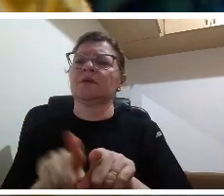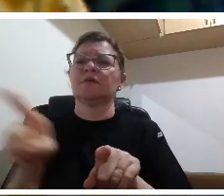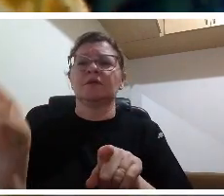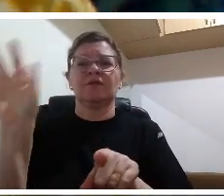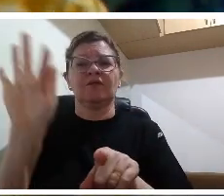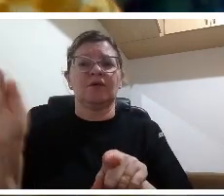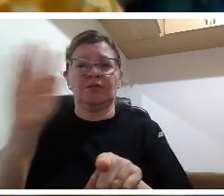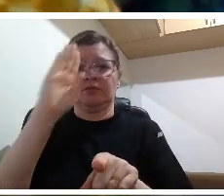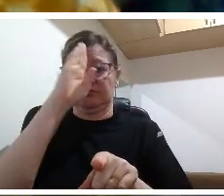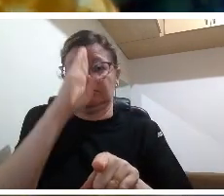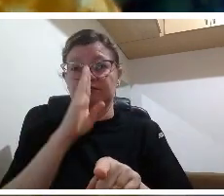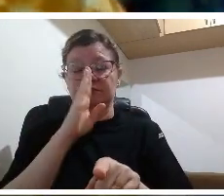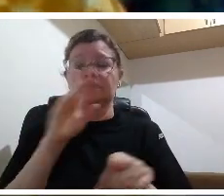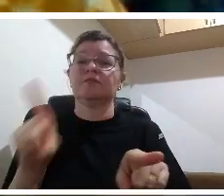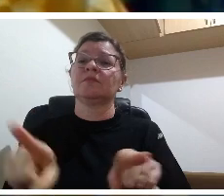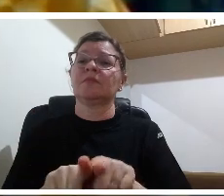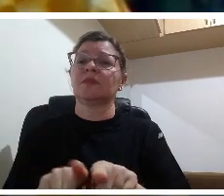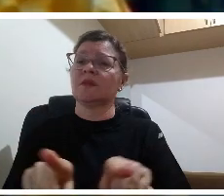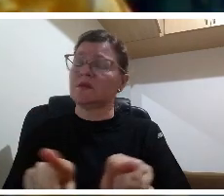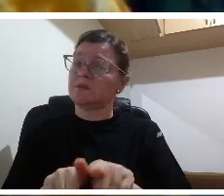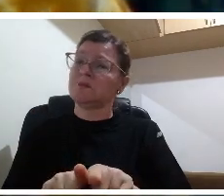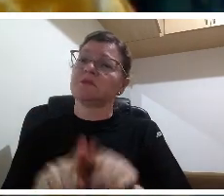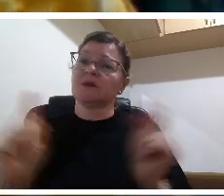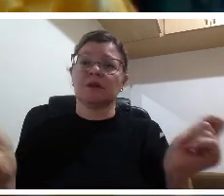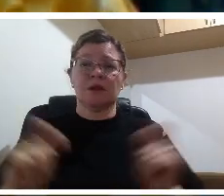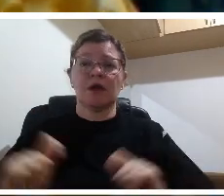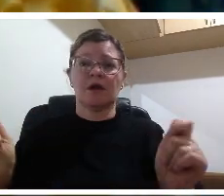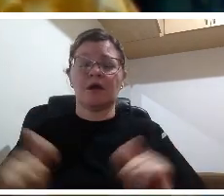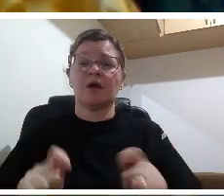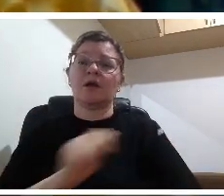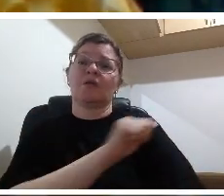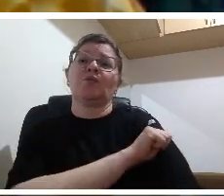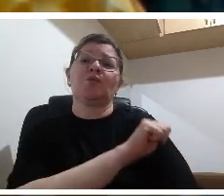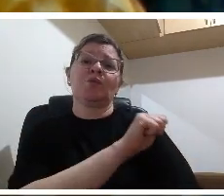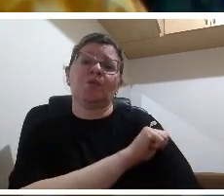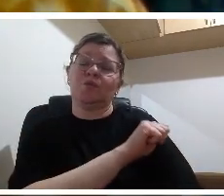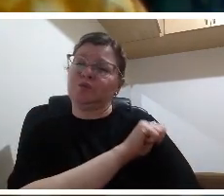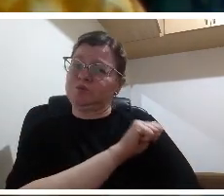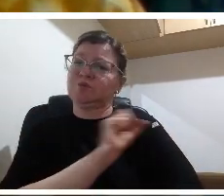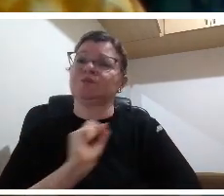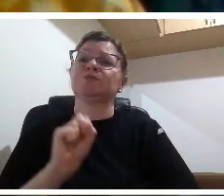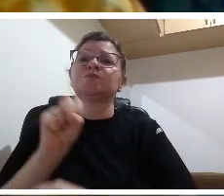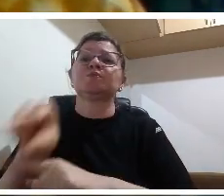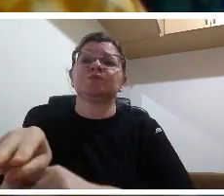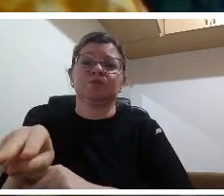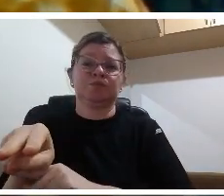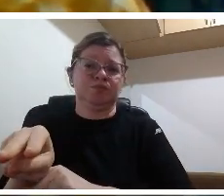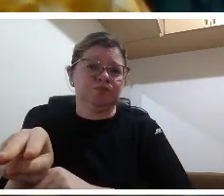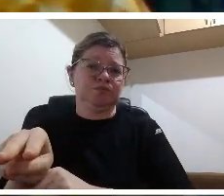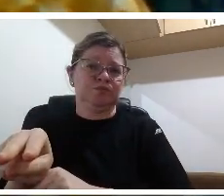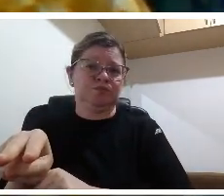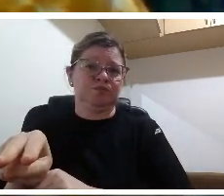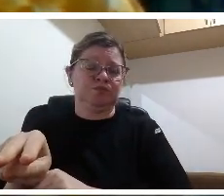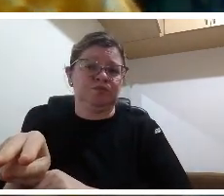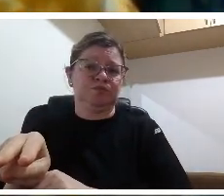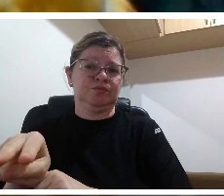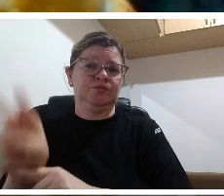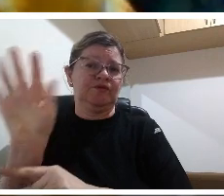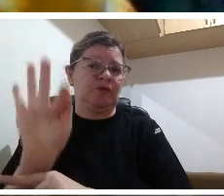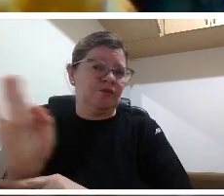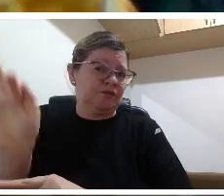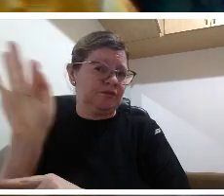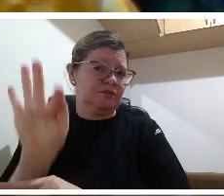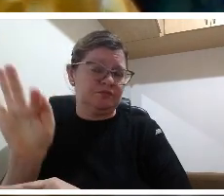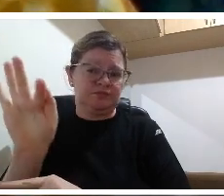sentido a gente observa que a educação do Brasil ela vem passando por inúmeras